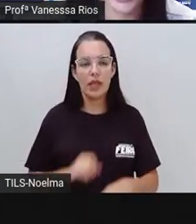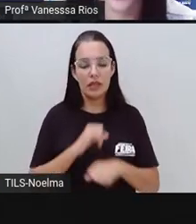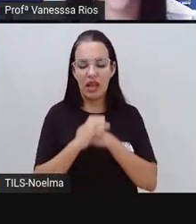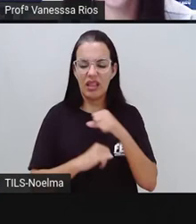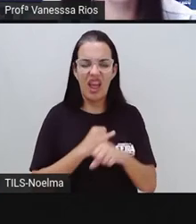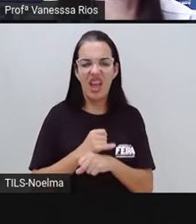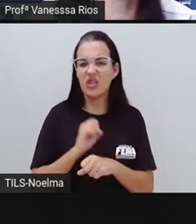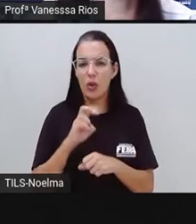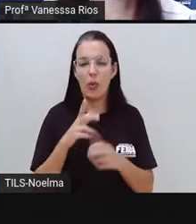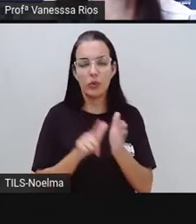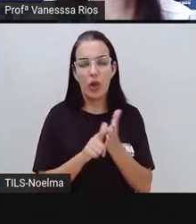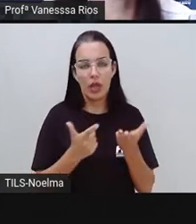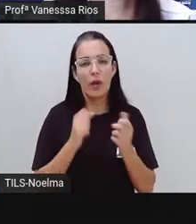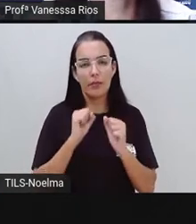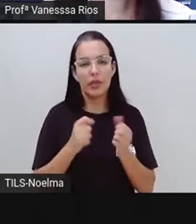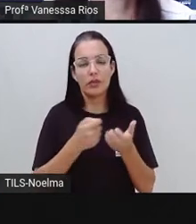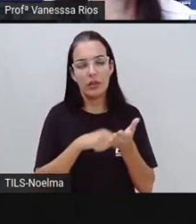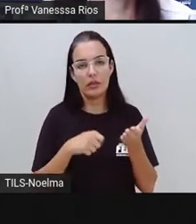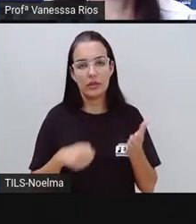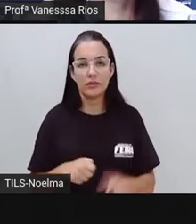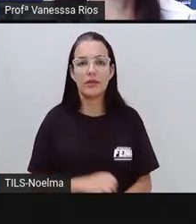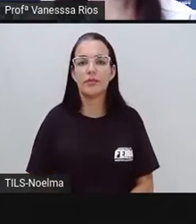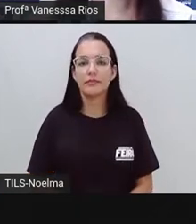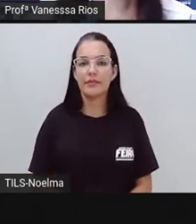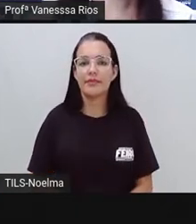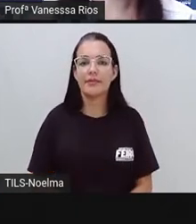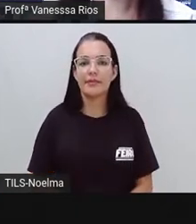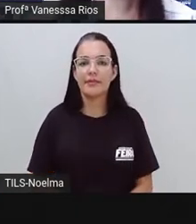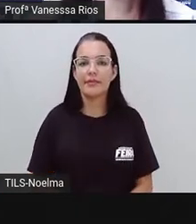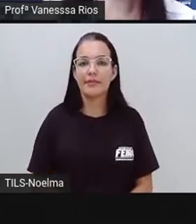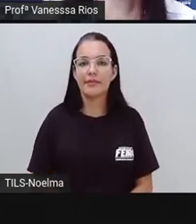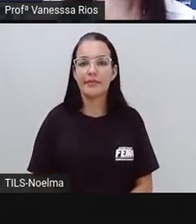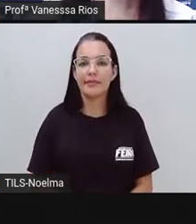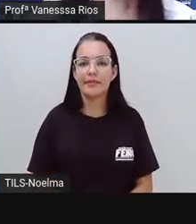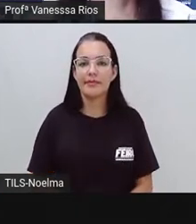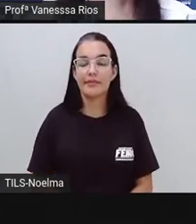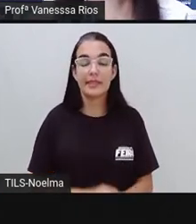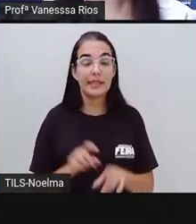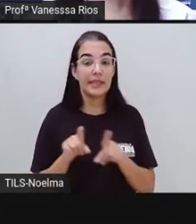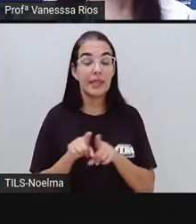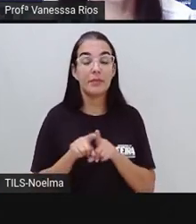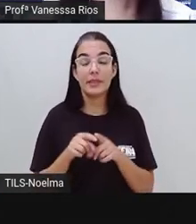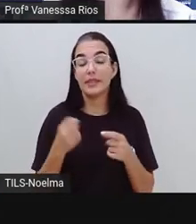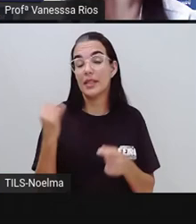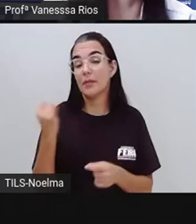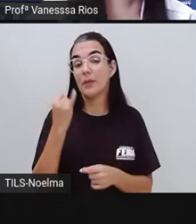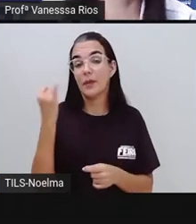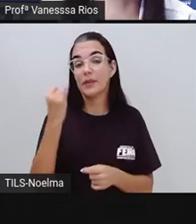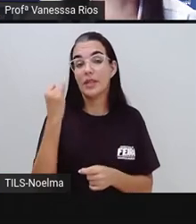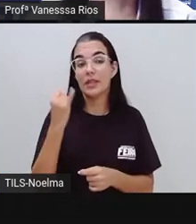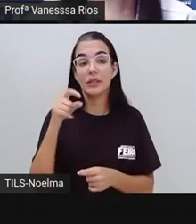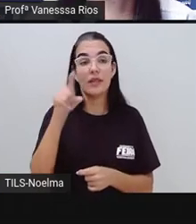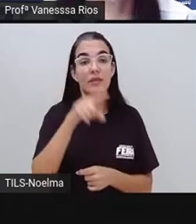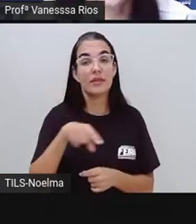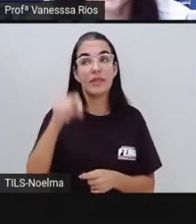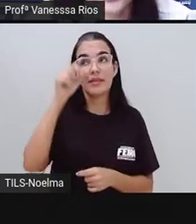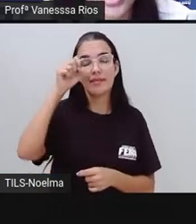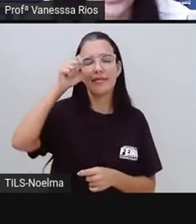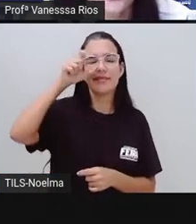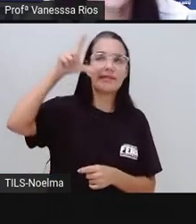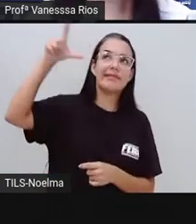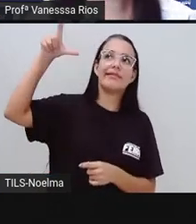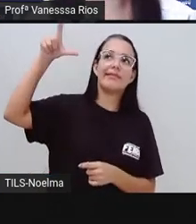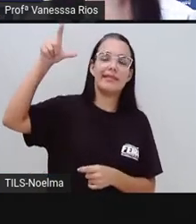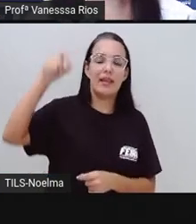jornal. E aí é muito importante estarmos atento, assim como em todos os outros